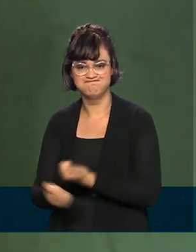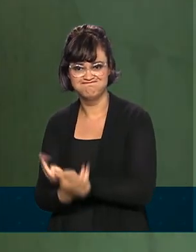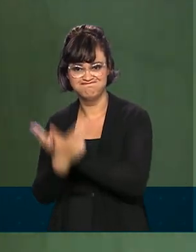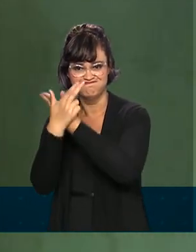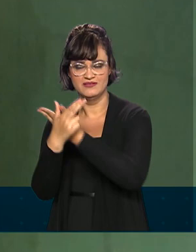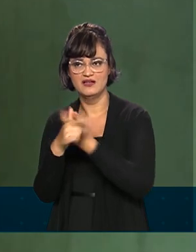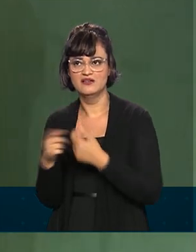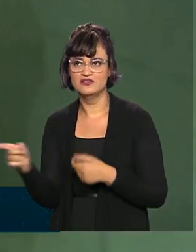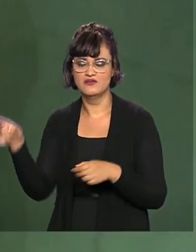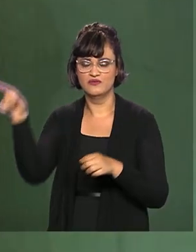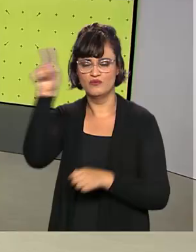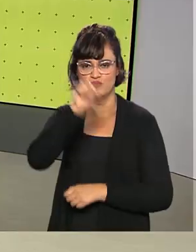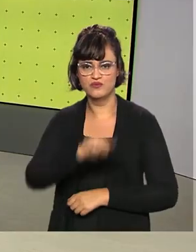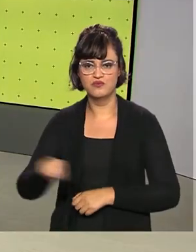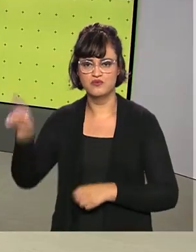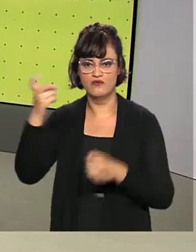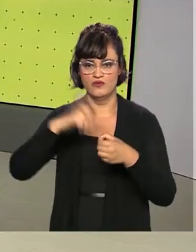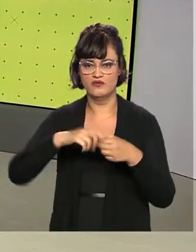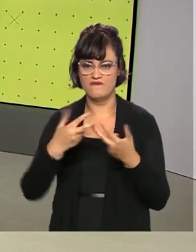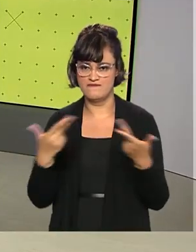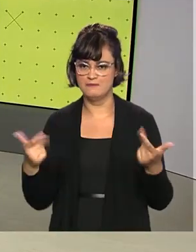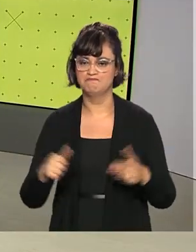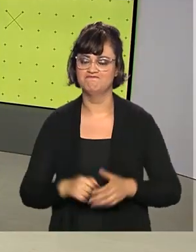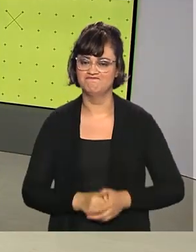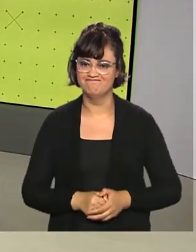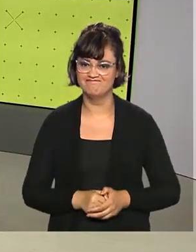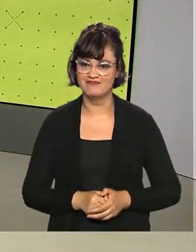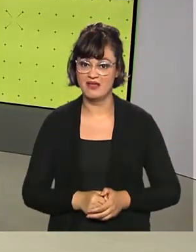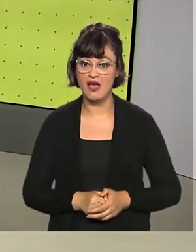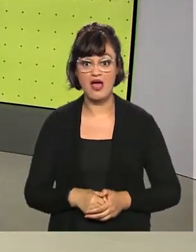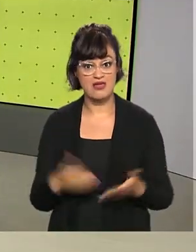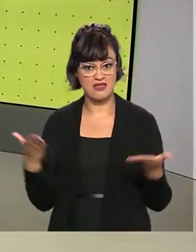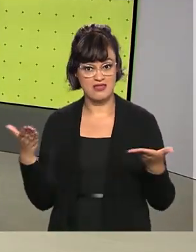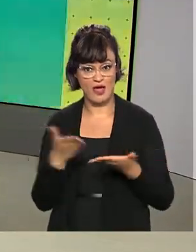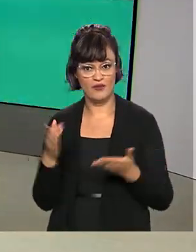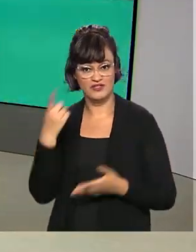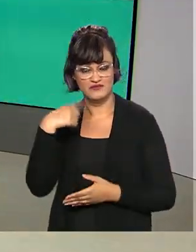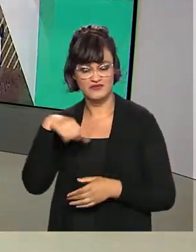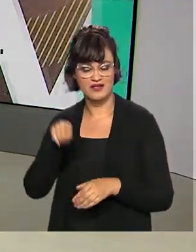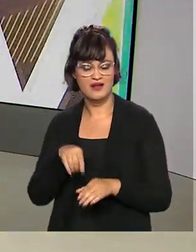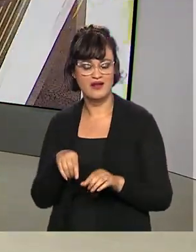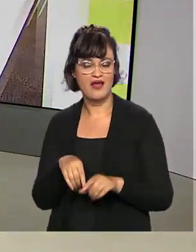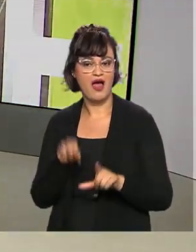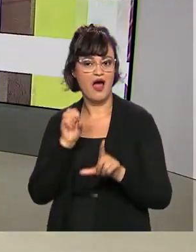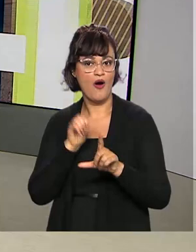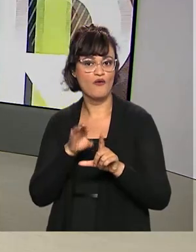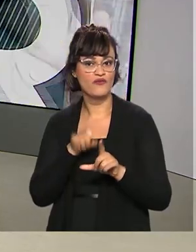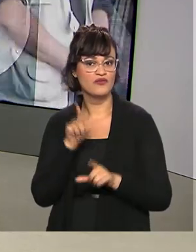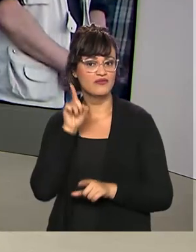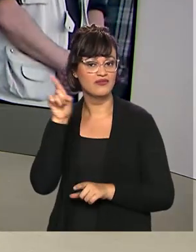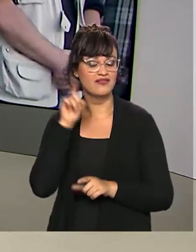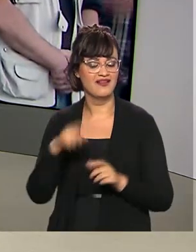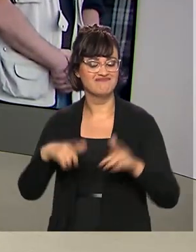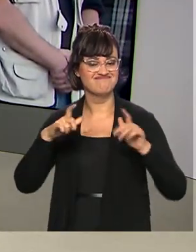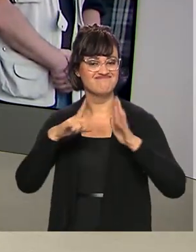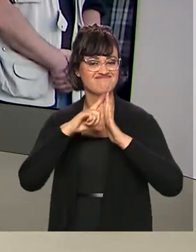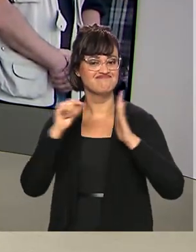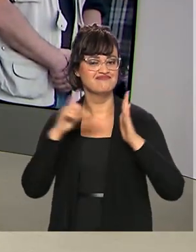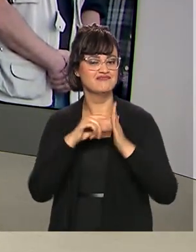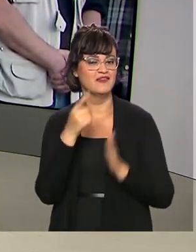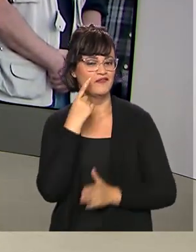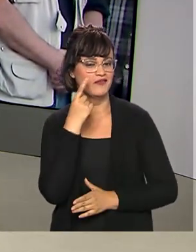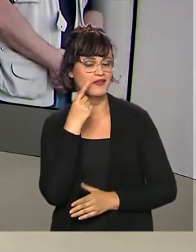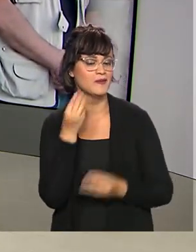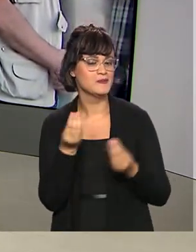voltas no planeta. E a gente vai agora ao vivo ver como está a movimentação no Palácio da Alvorada,